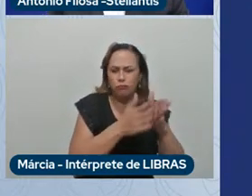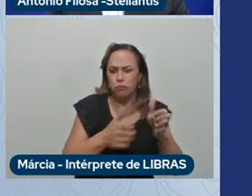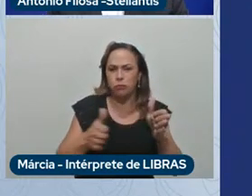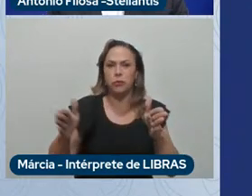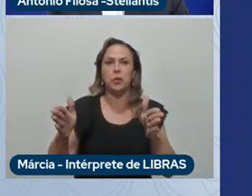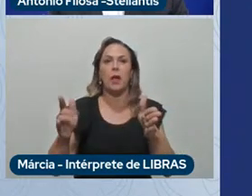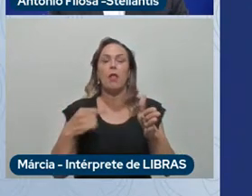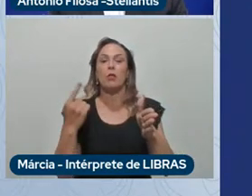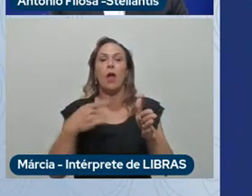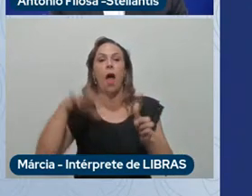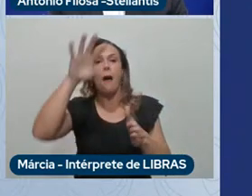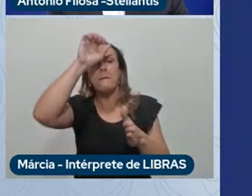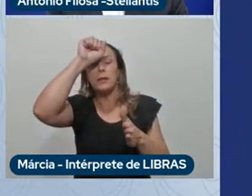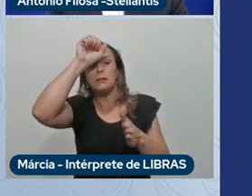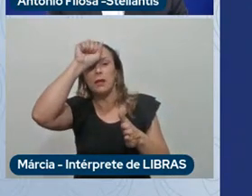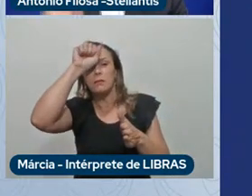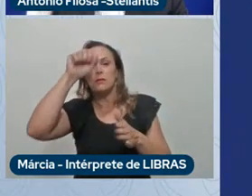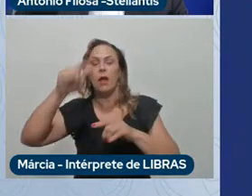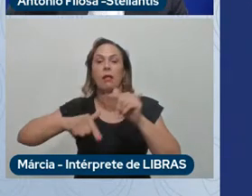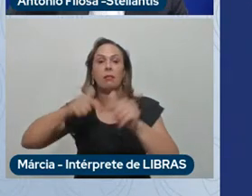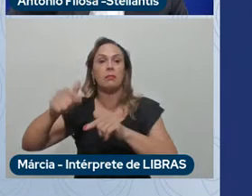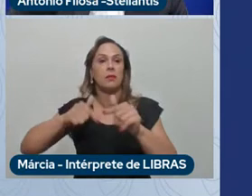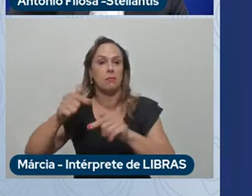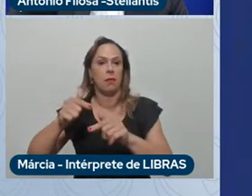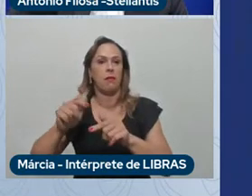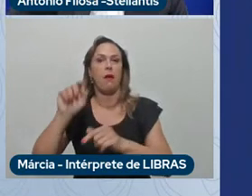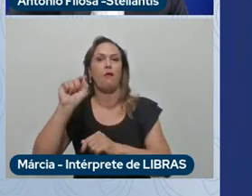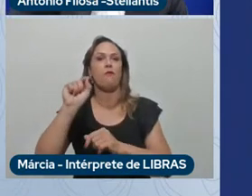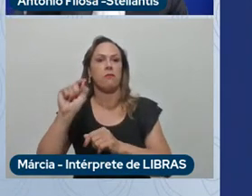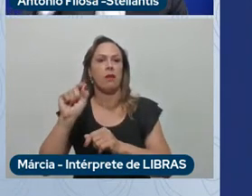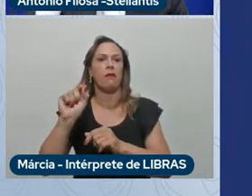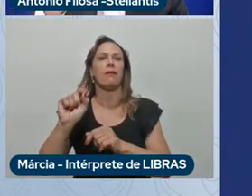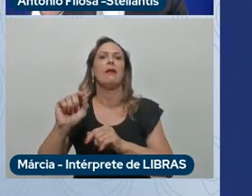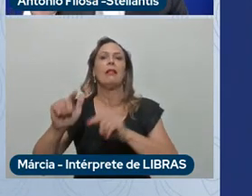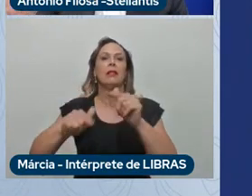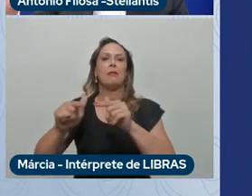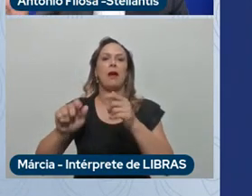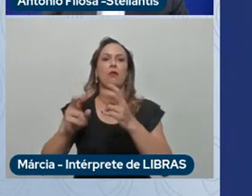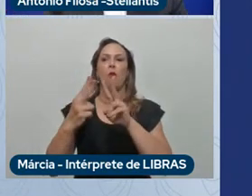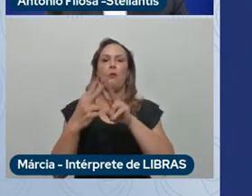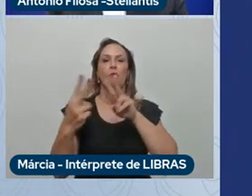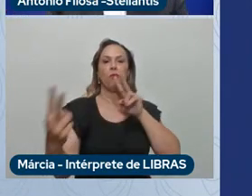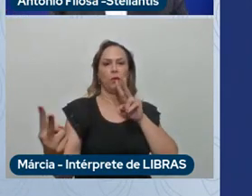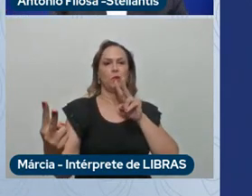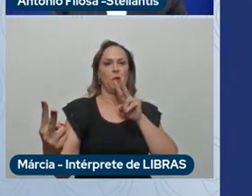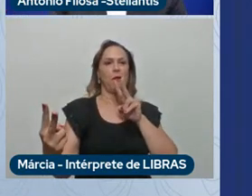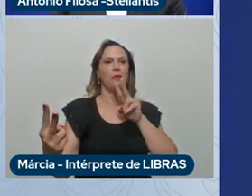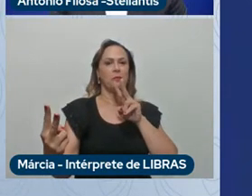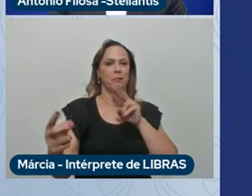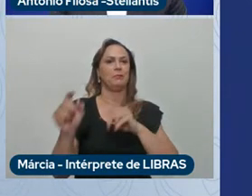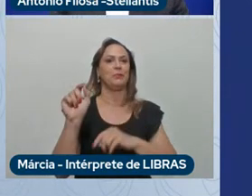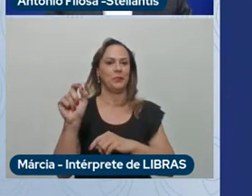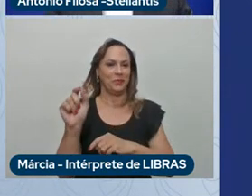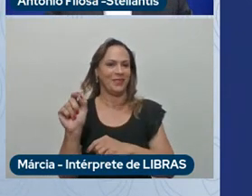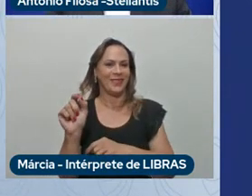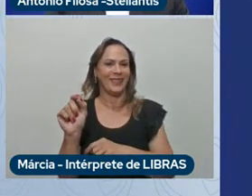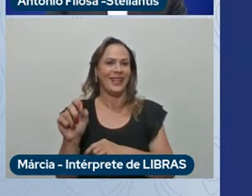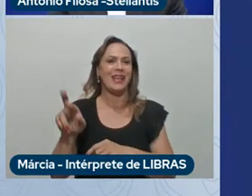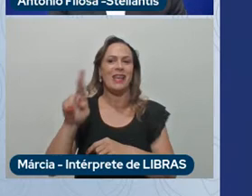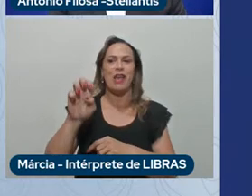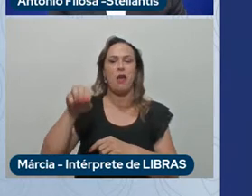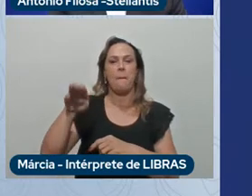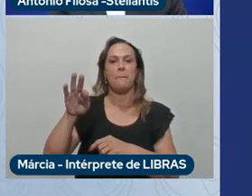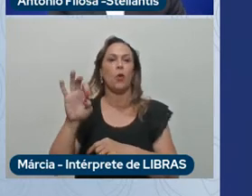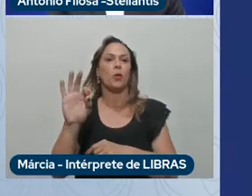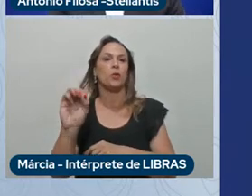pessoas em trabalho remoto chamamos isso de NIA que significa New Era of Agility porque queremos cada vez